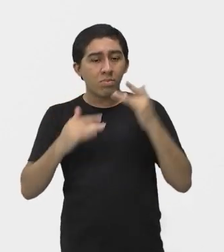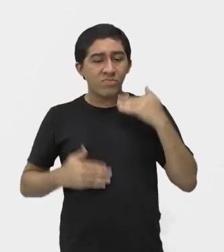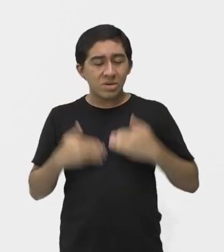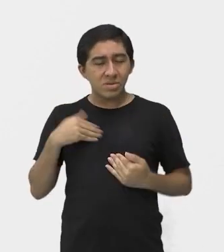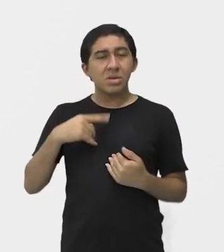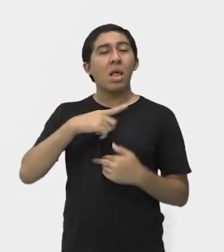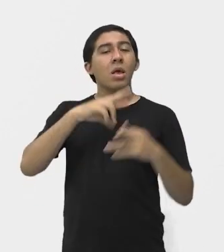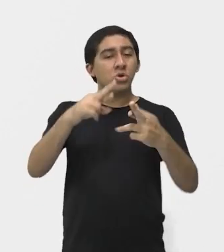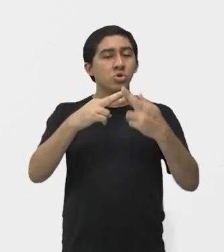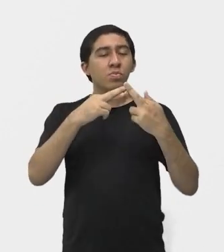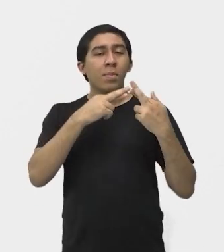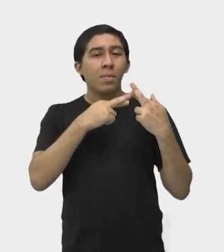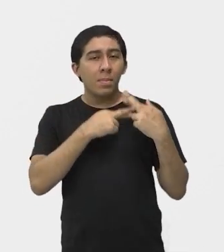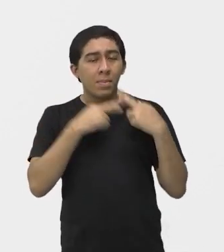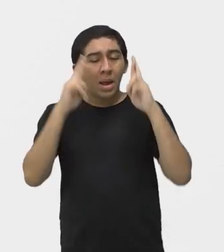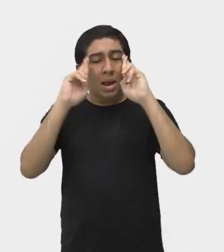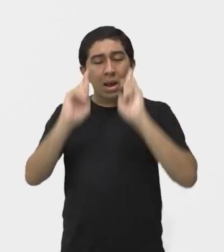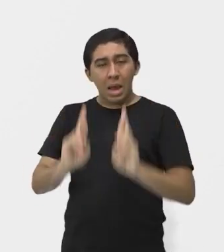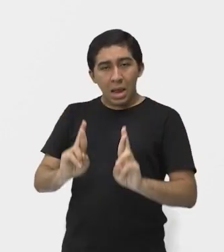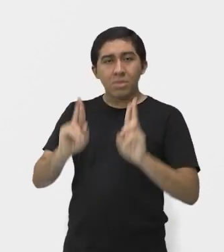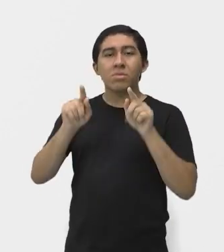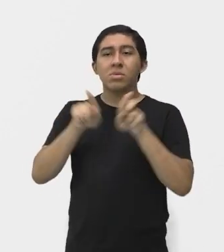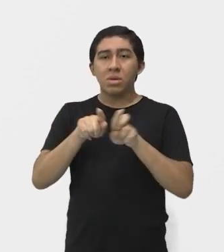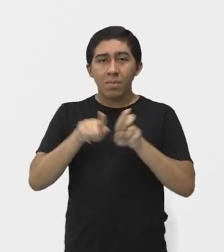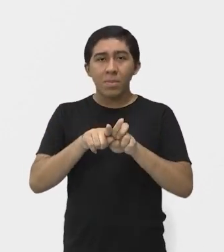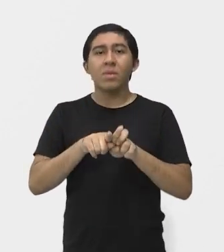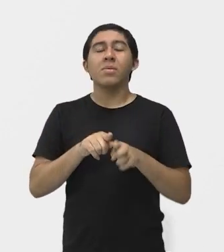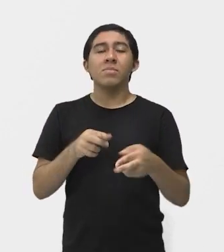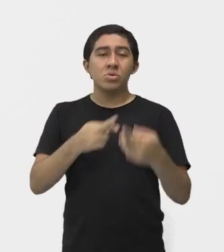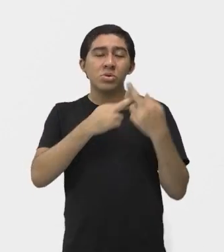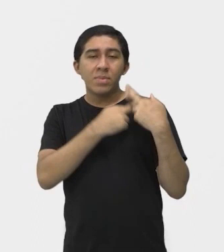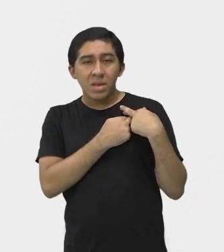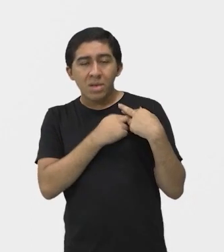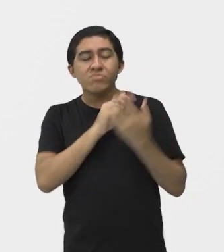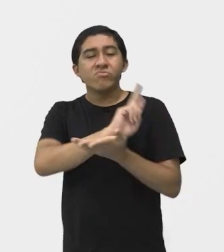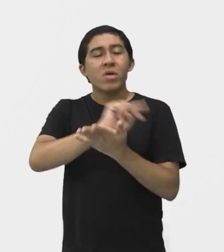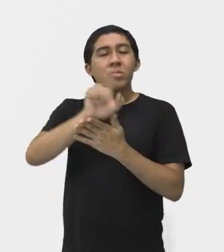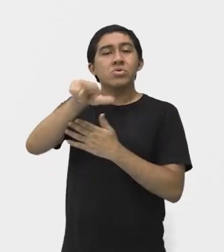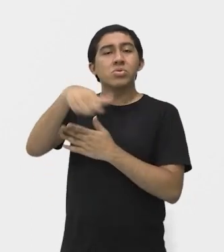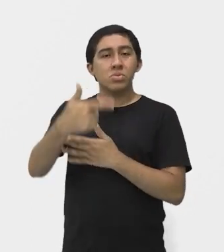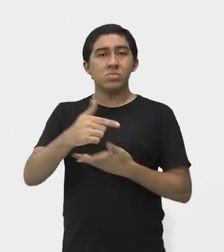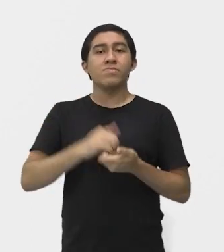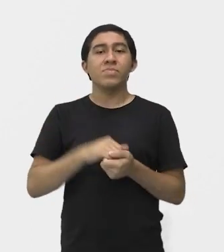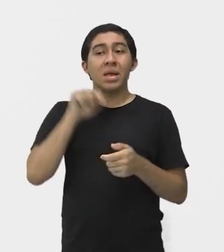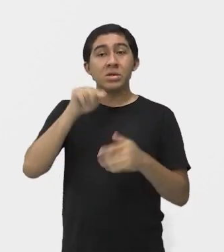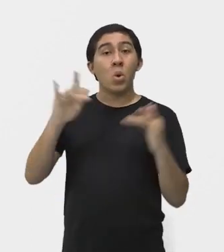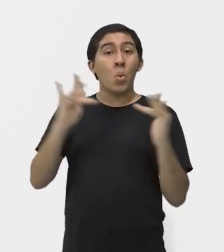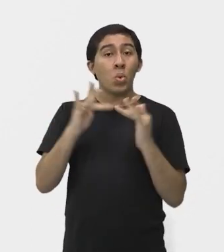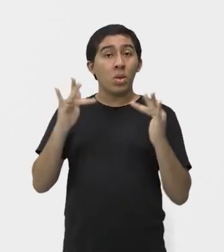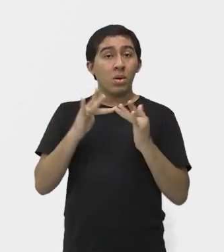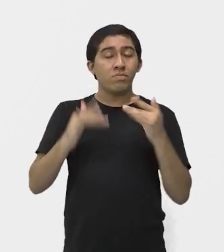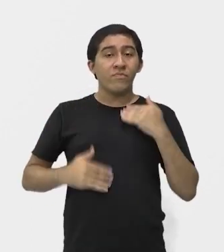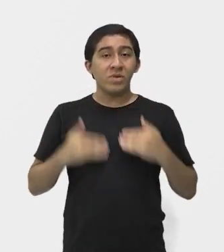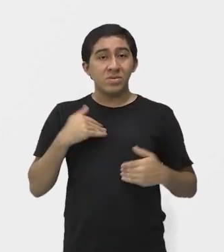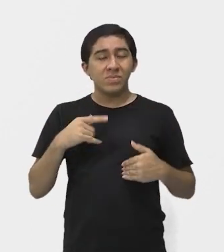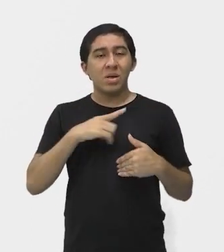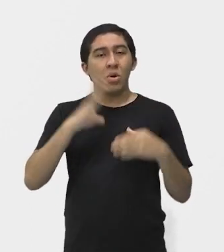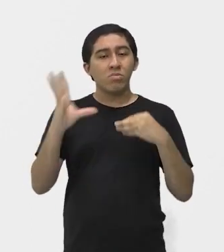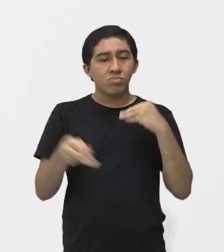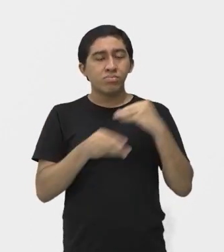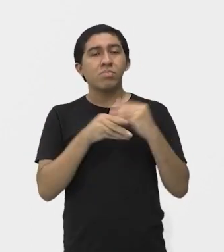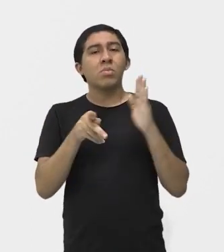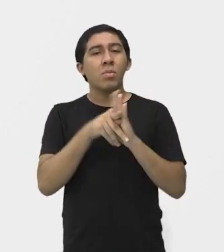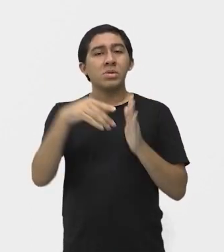disciplina, né? E diversos outros aspectos. Então, esse contato físico vai proporcionar ali aquele